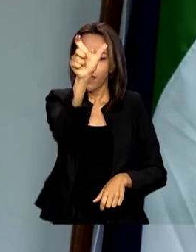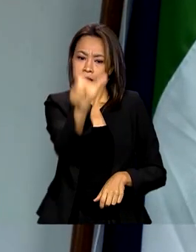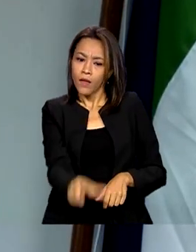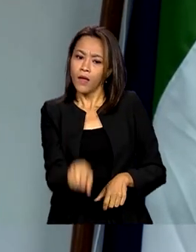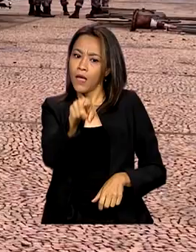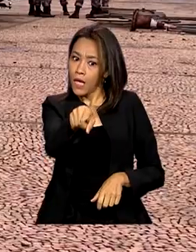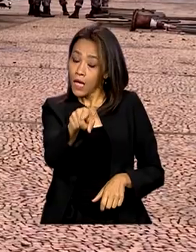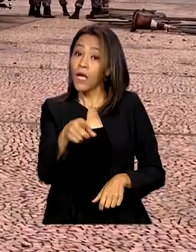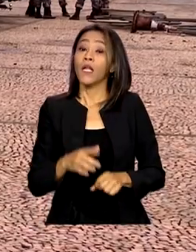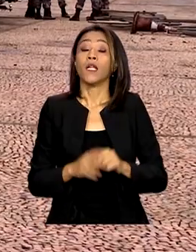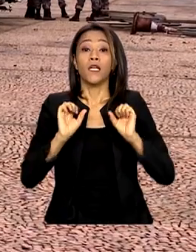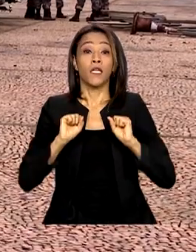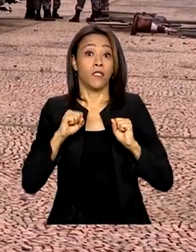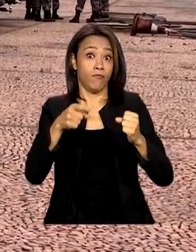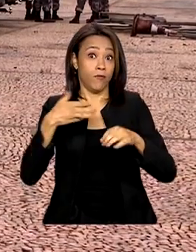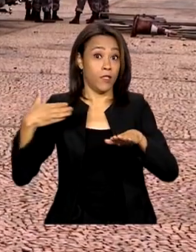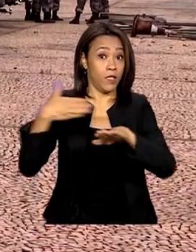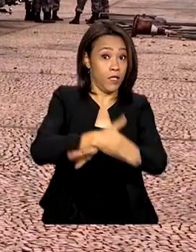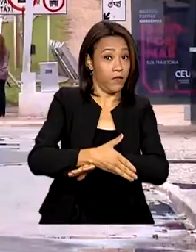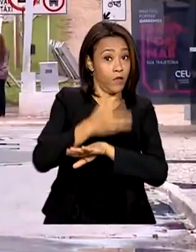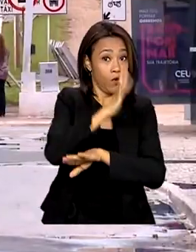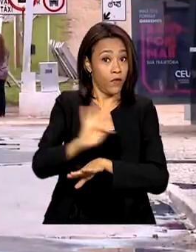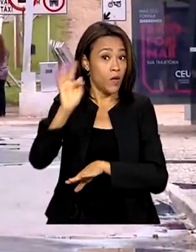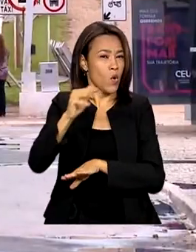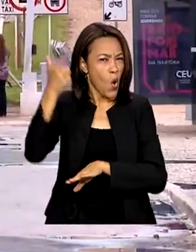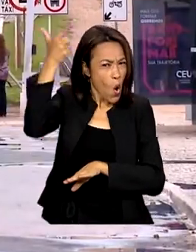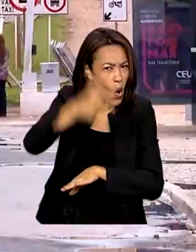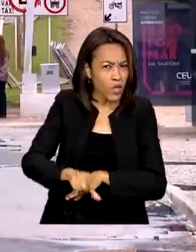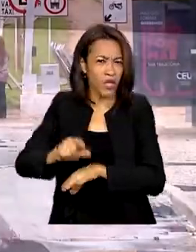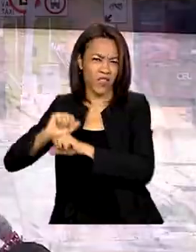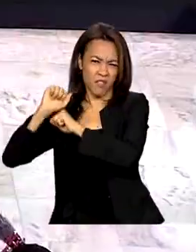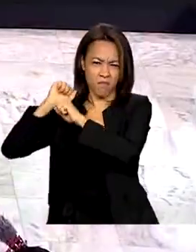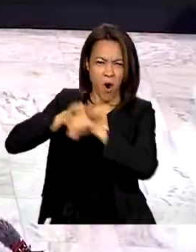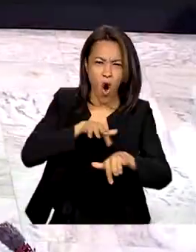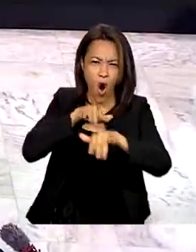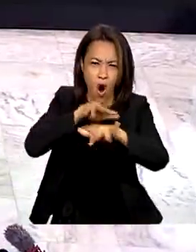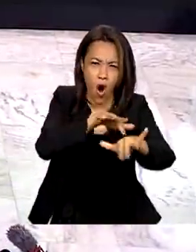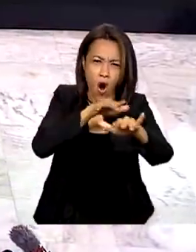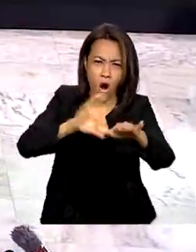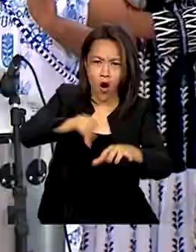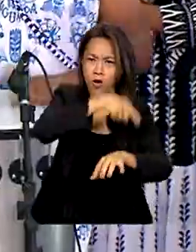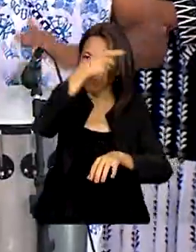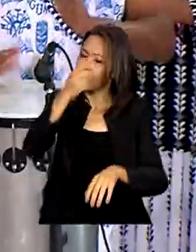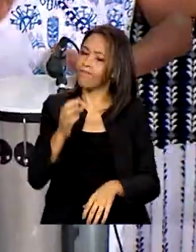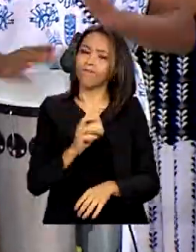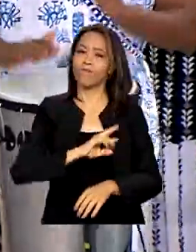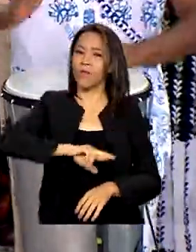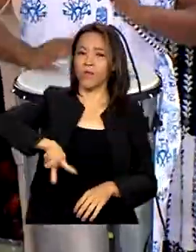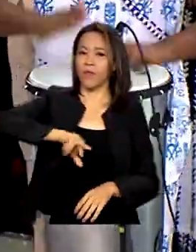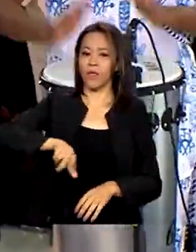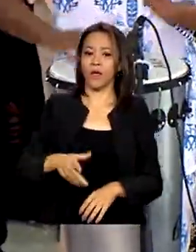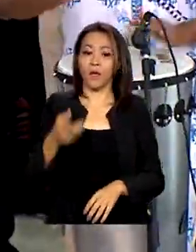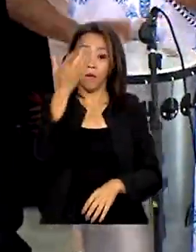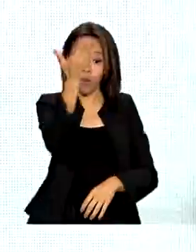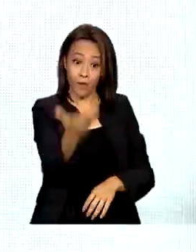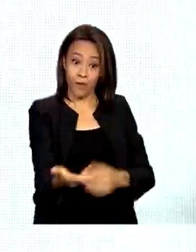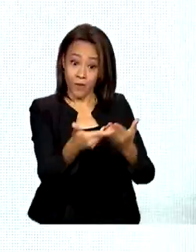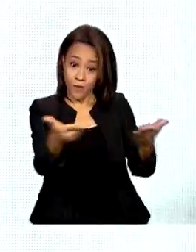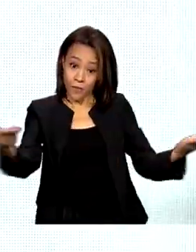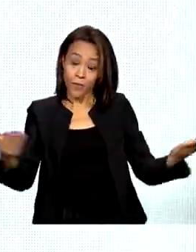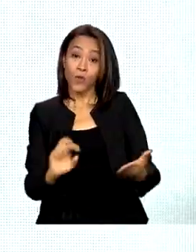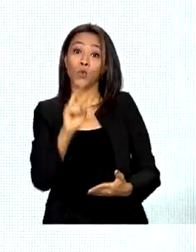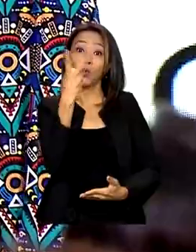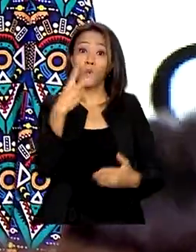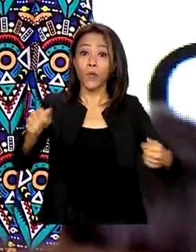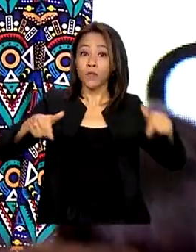federal garante que não há hipótese de invasões se repetirem. Uma cerimônia, duas posses e muita brasilidade.